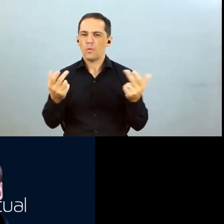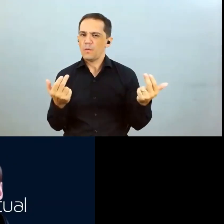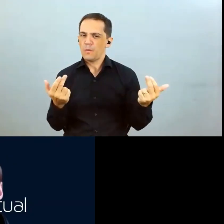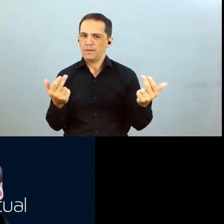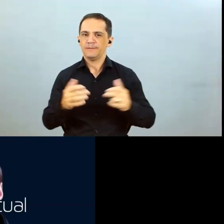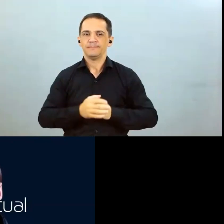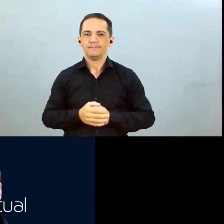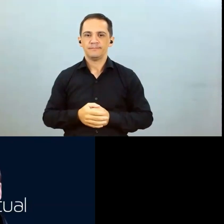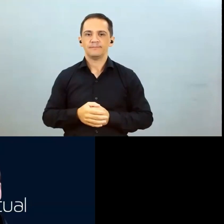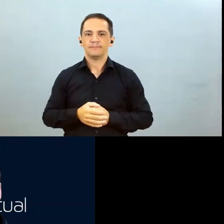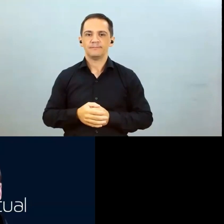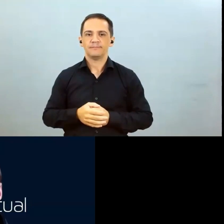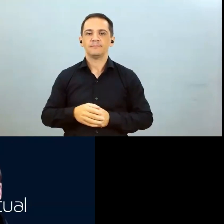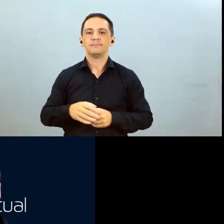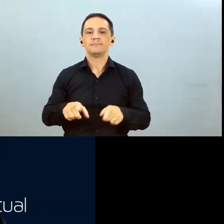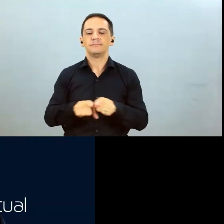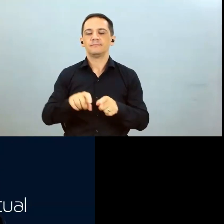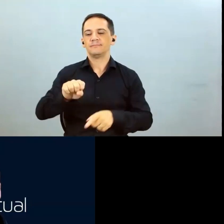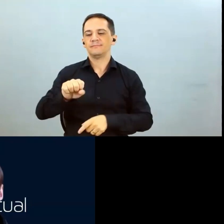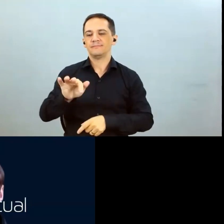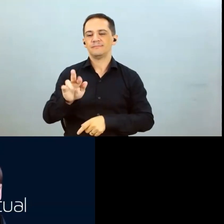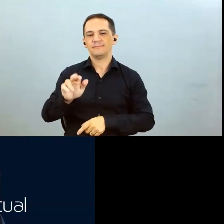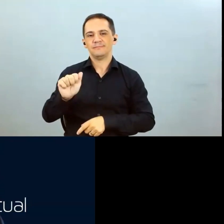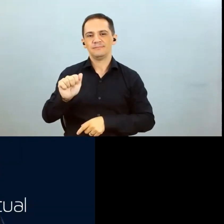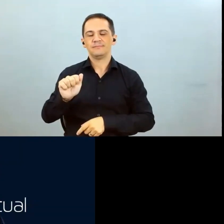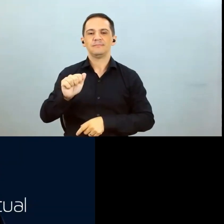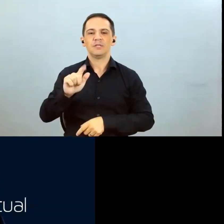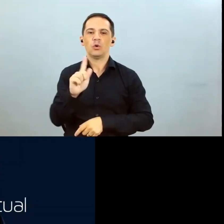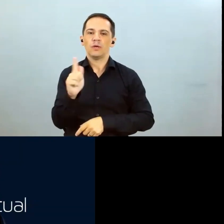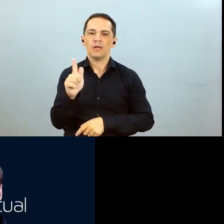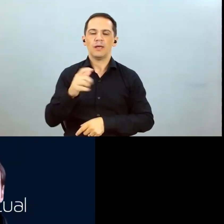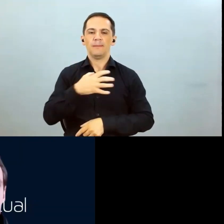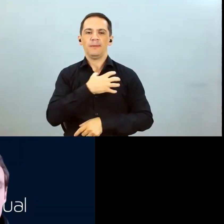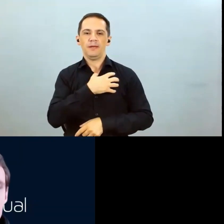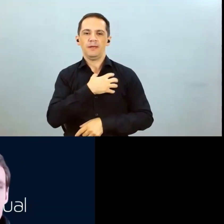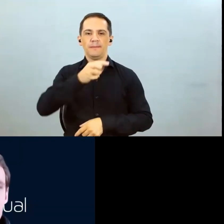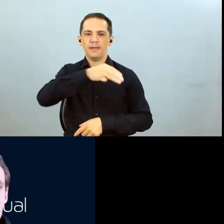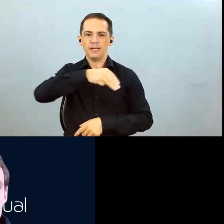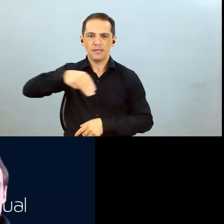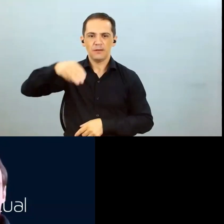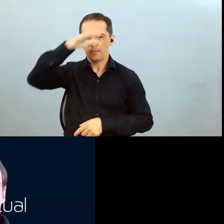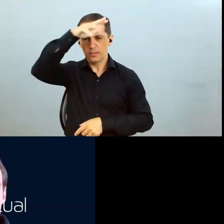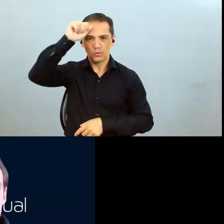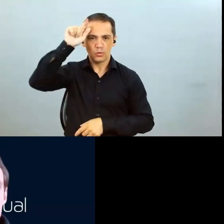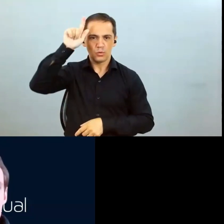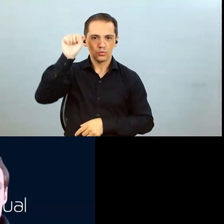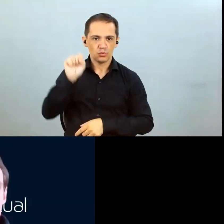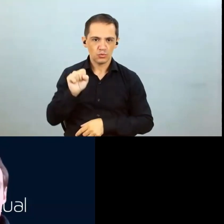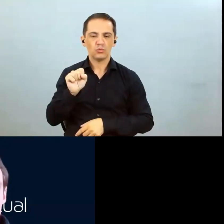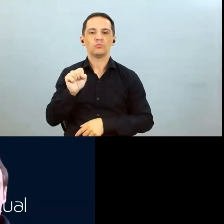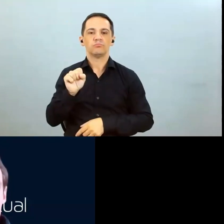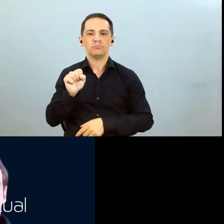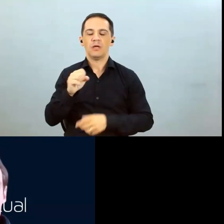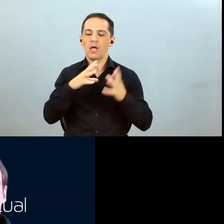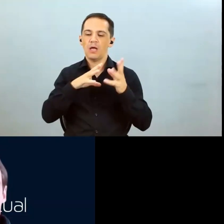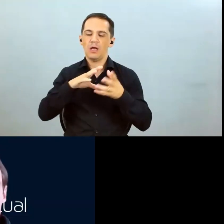safra também. O safra está muito bom em Goiás, Bahia, Maranhão, onde tem safra, no Mato Grosso do Sul. Então o algodão safra também é a expectativa nossa esse ano